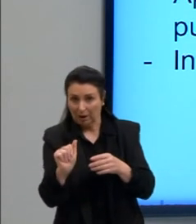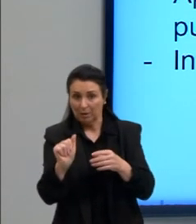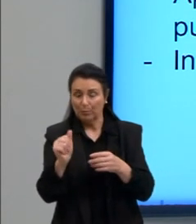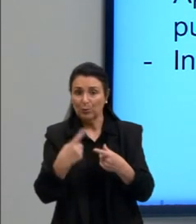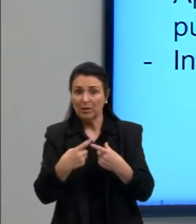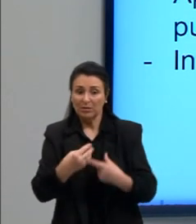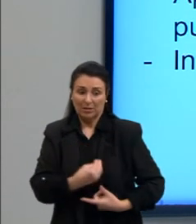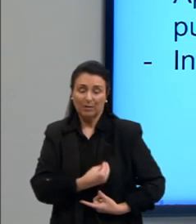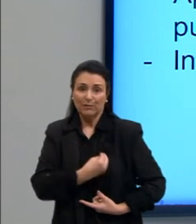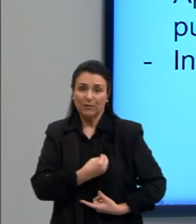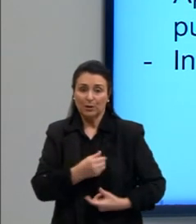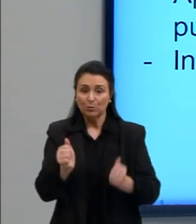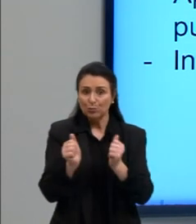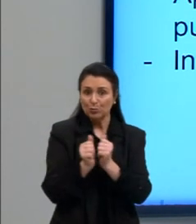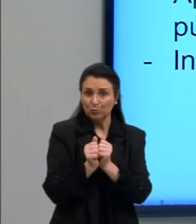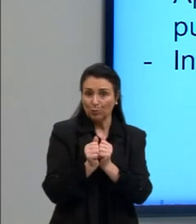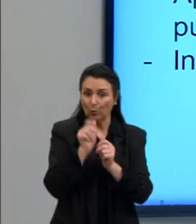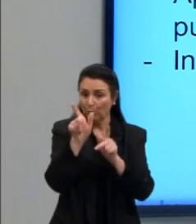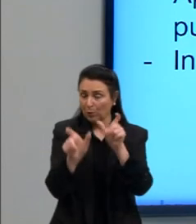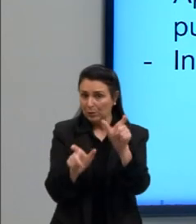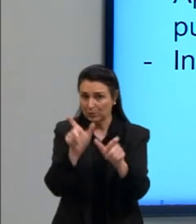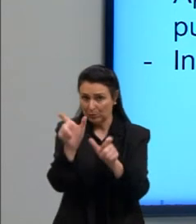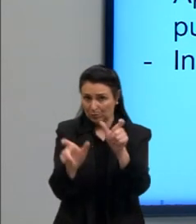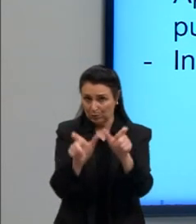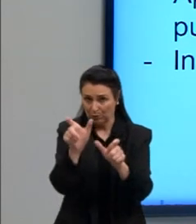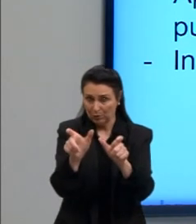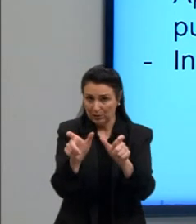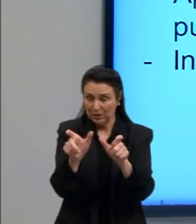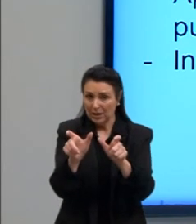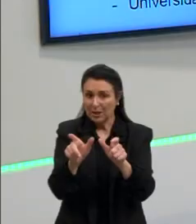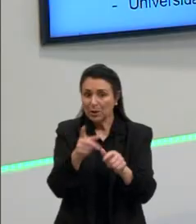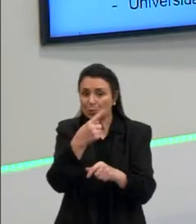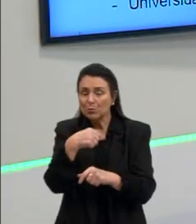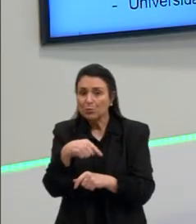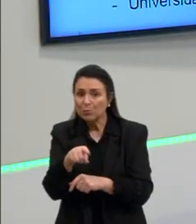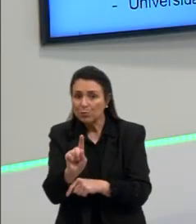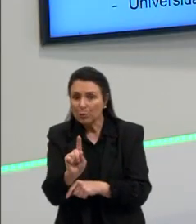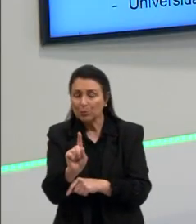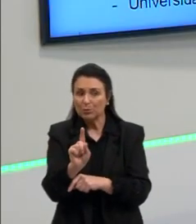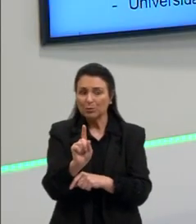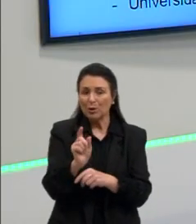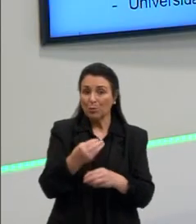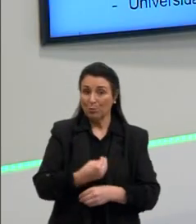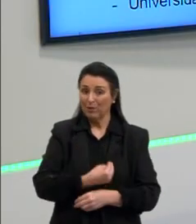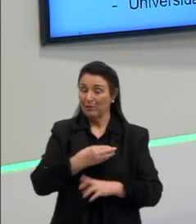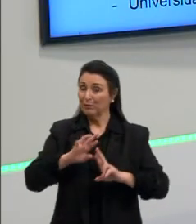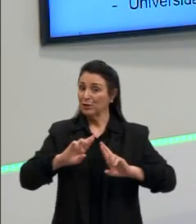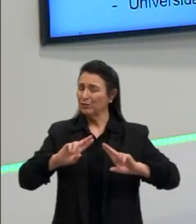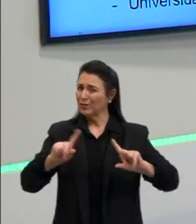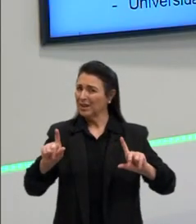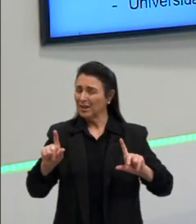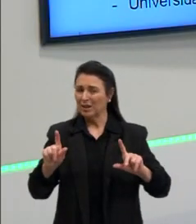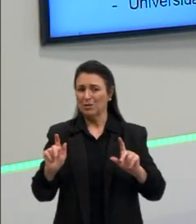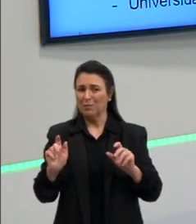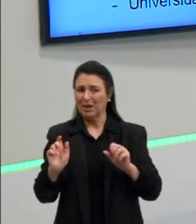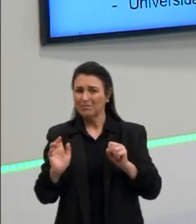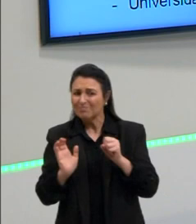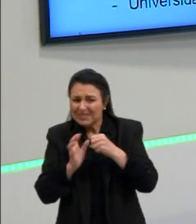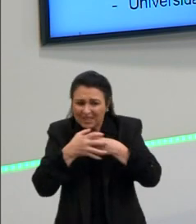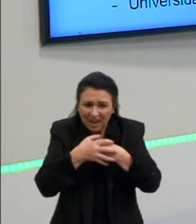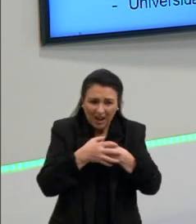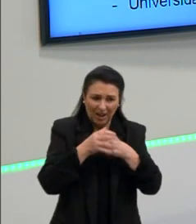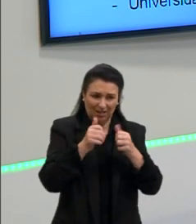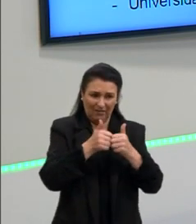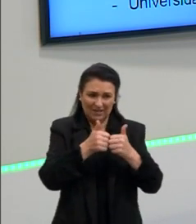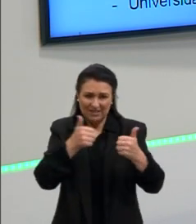pessoas. E o clero regular, os monges, eles costumam ter uma vida um pouco mais reclusa, mais afastada, eles têm que